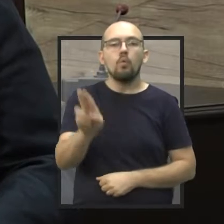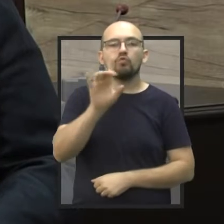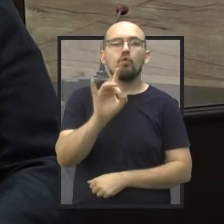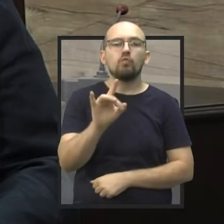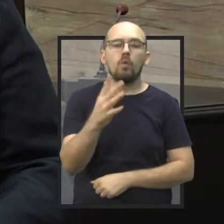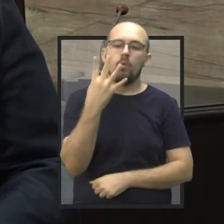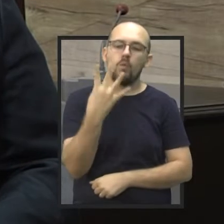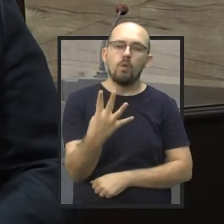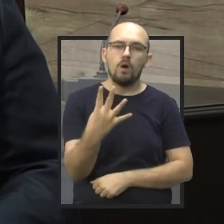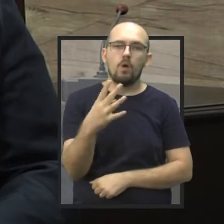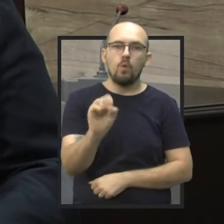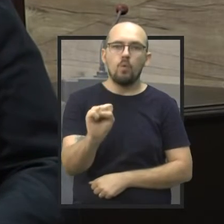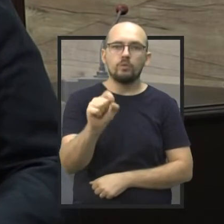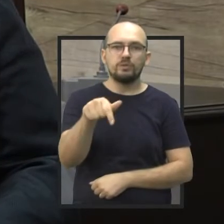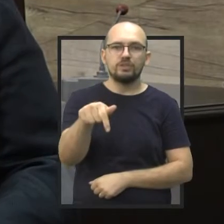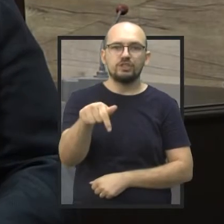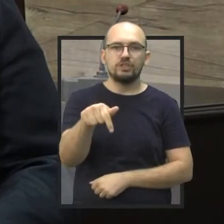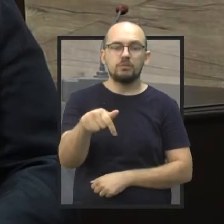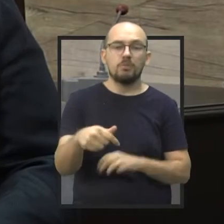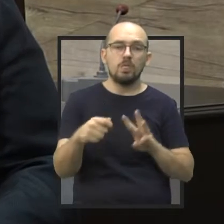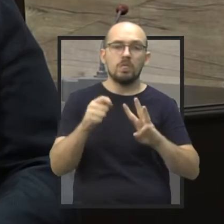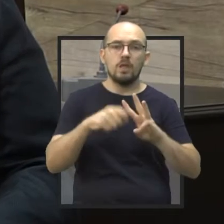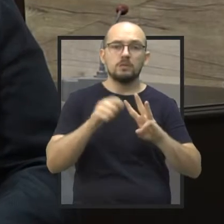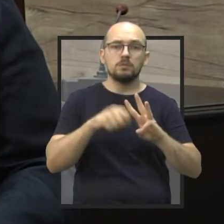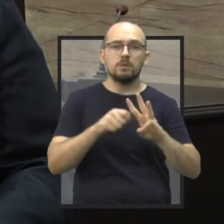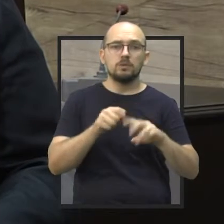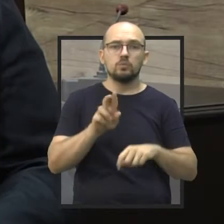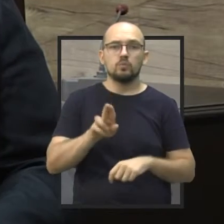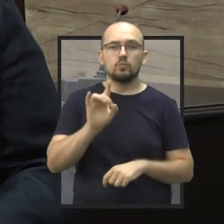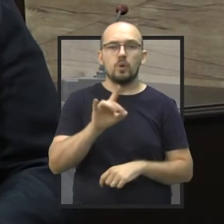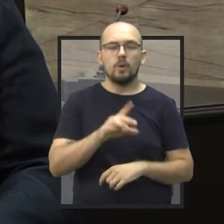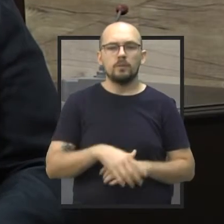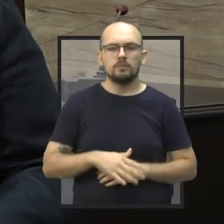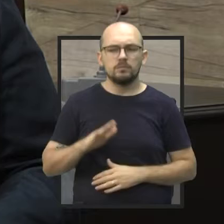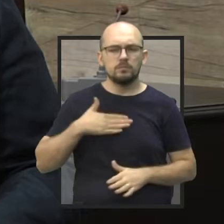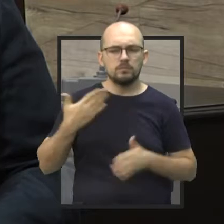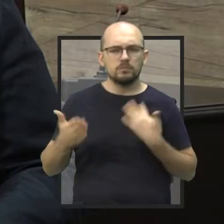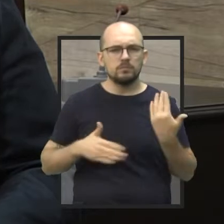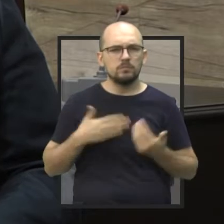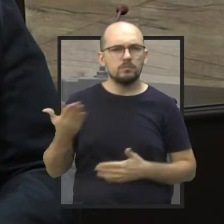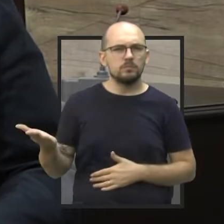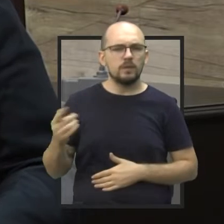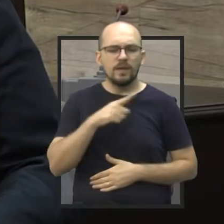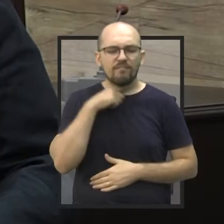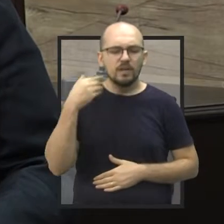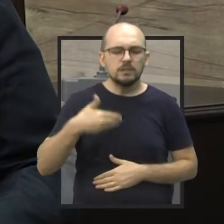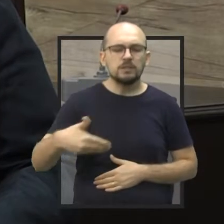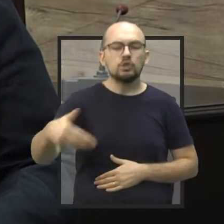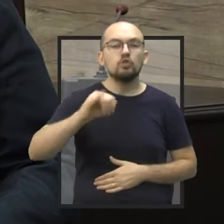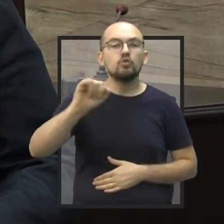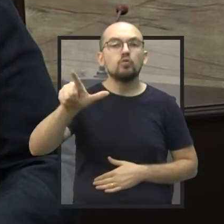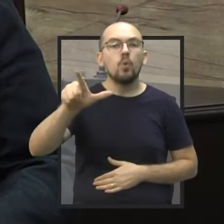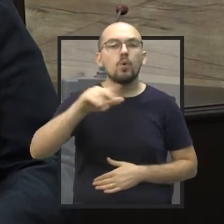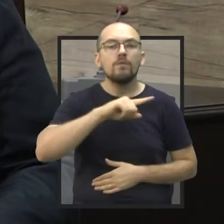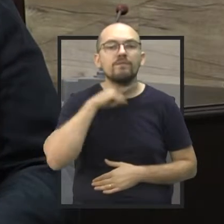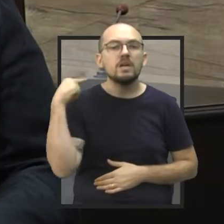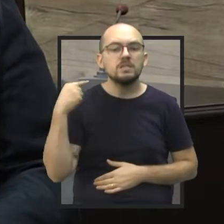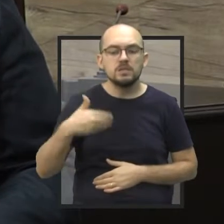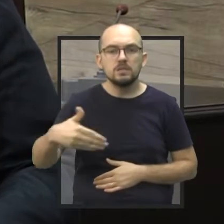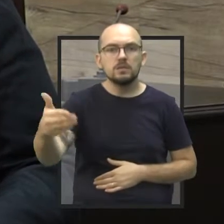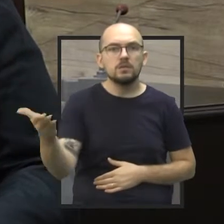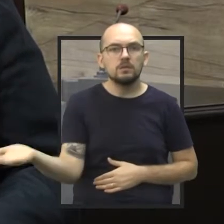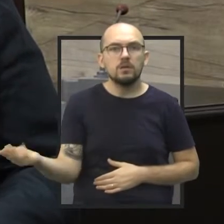testes em três meses. E o surpreendente é que o teste vence agora em julho. Então tem